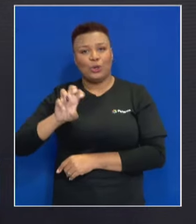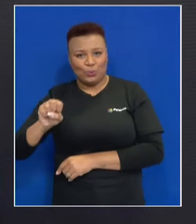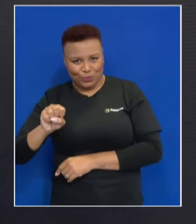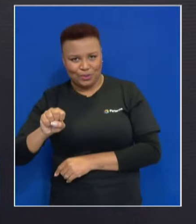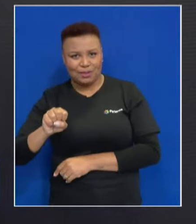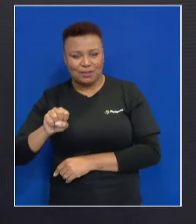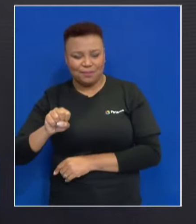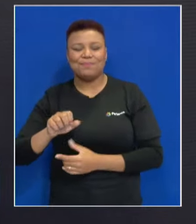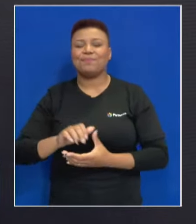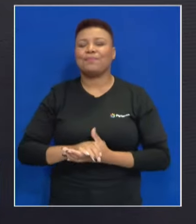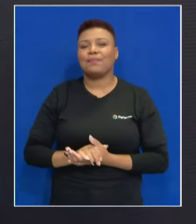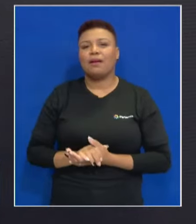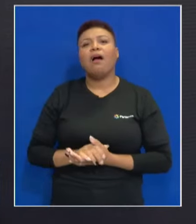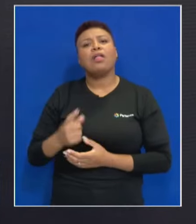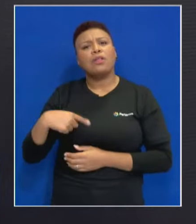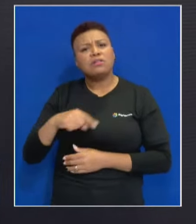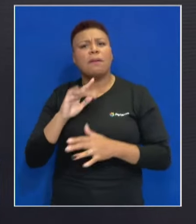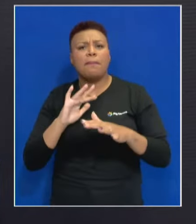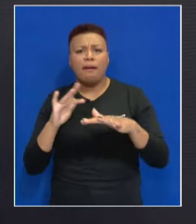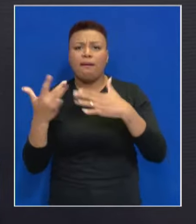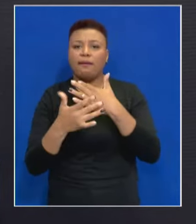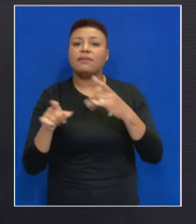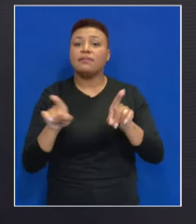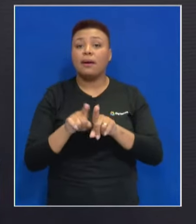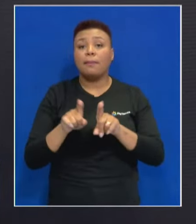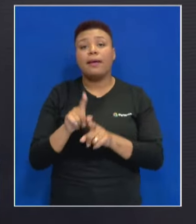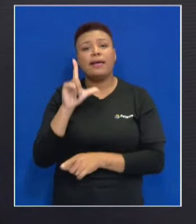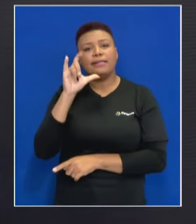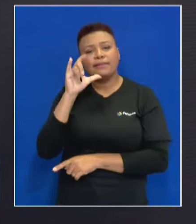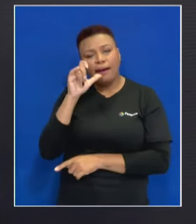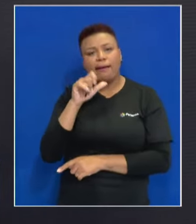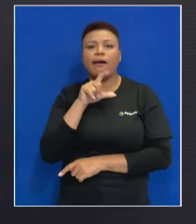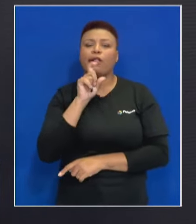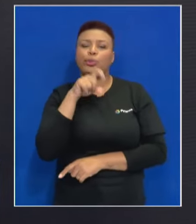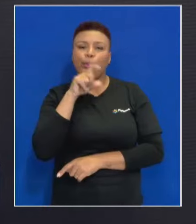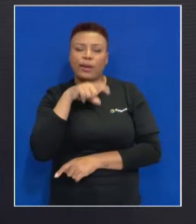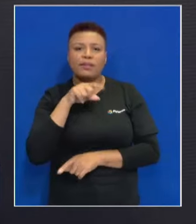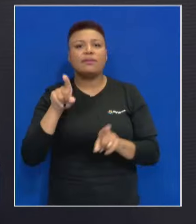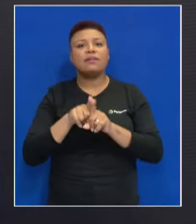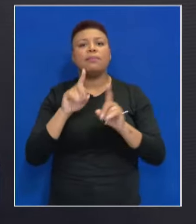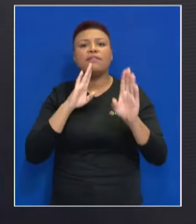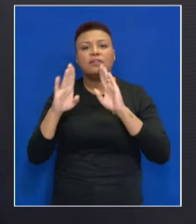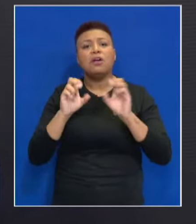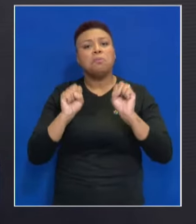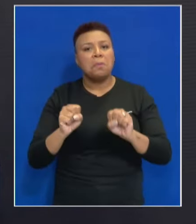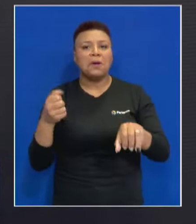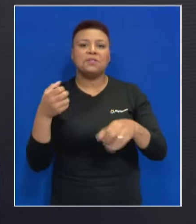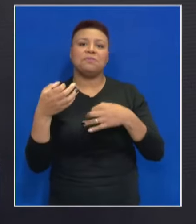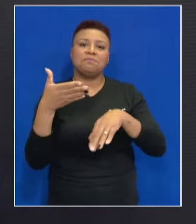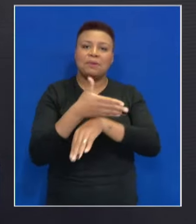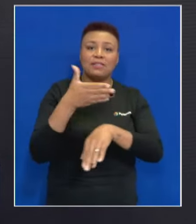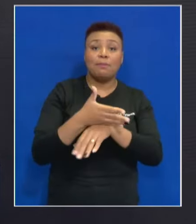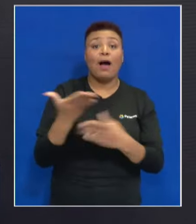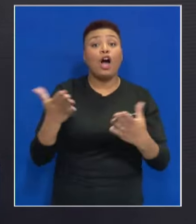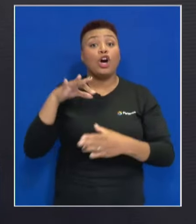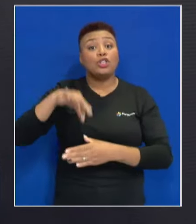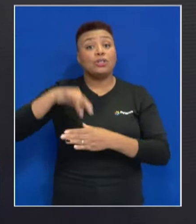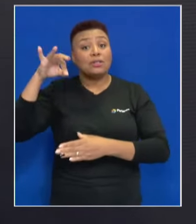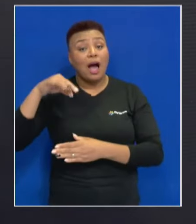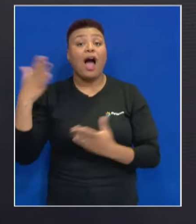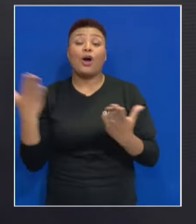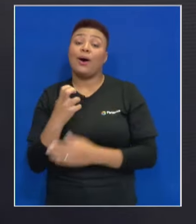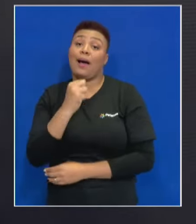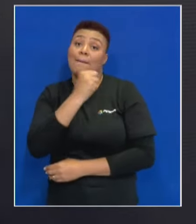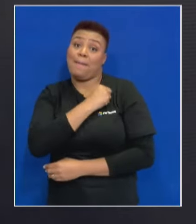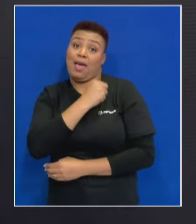99.3. E nas plataformas digitais, no Instagram, no Twitter, no Facebook, você participa. Agora, pelo sorteio, Sebastião